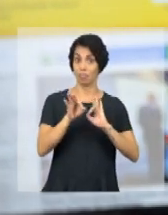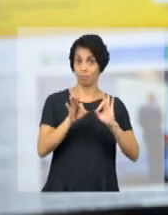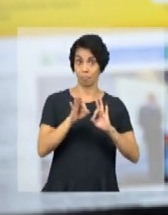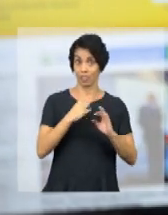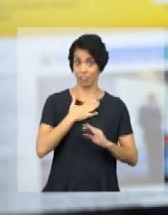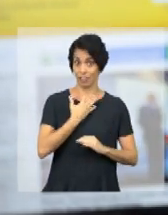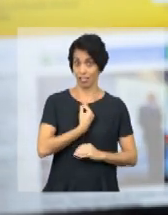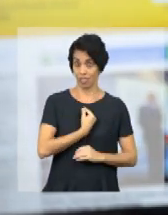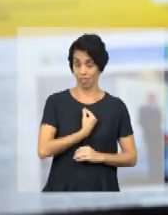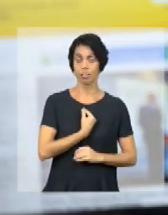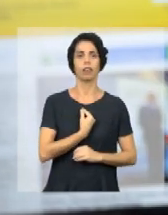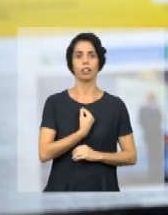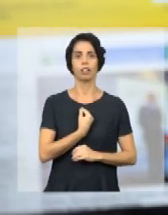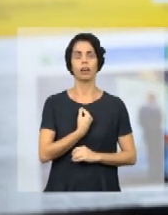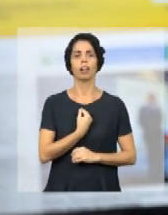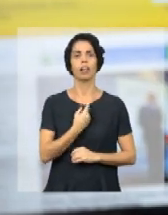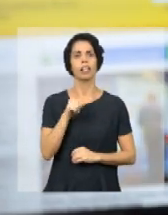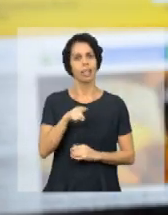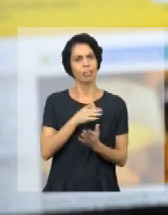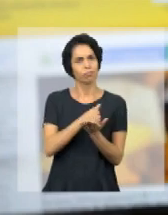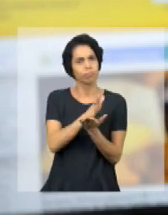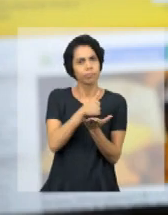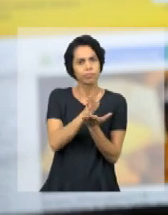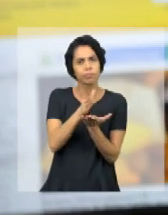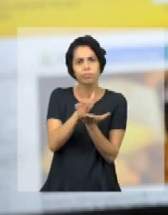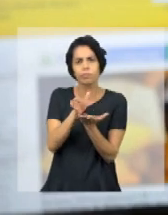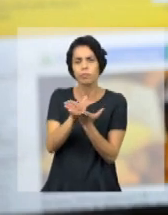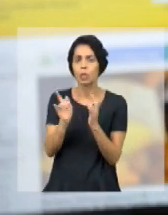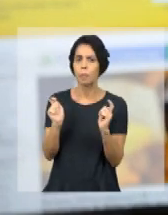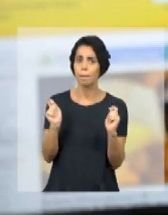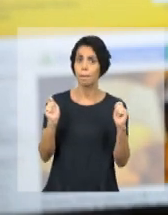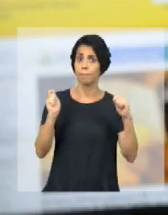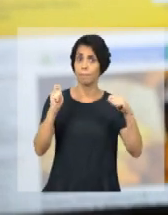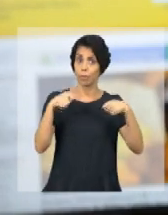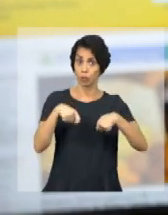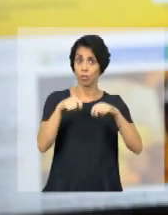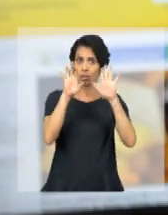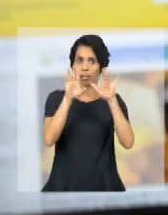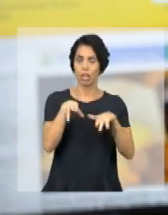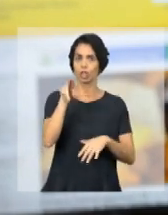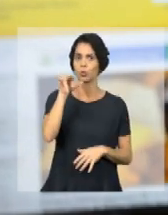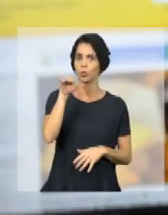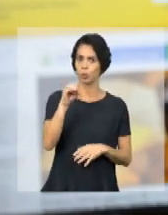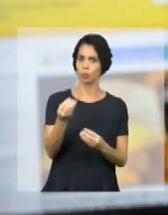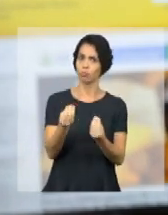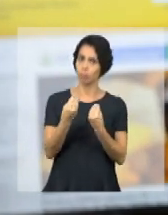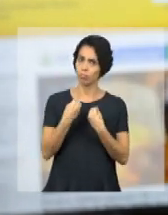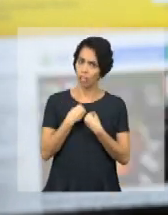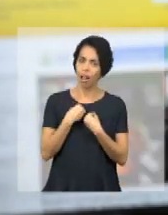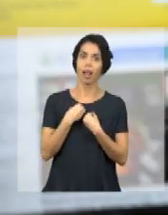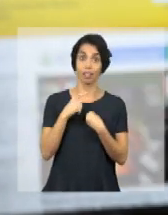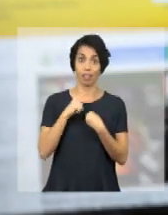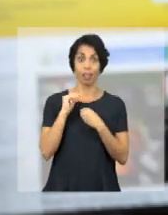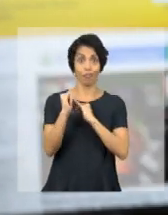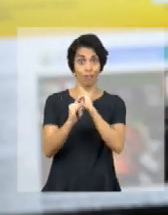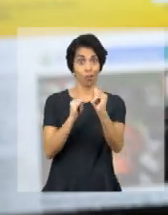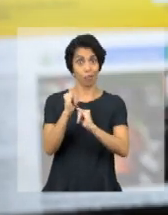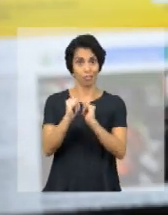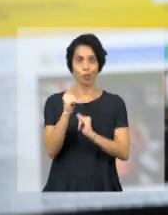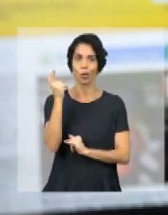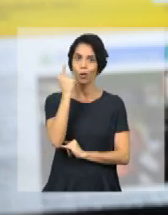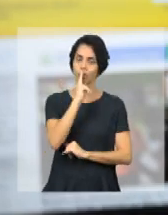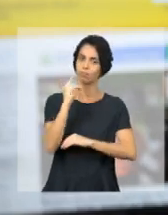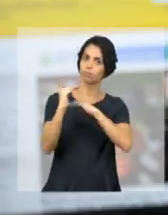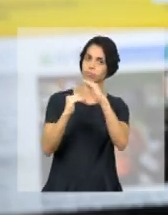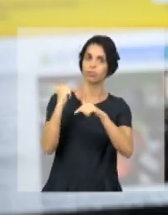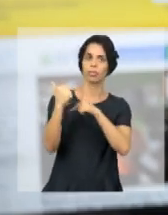Minha Vida. Então, é um rol de possibilidades que o Cadastro Único nos propicia com seus dados para que a gente